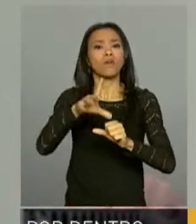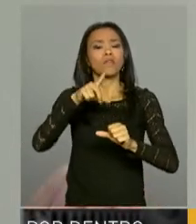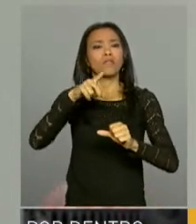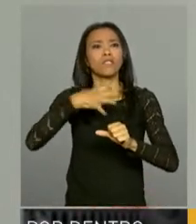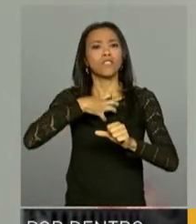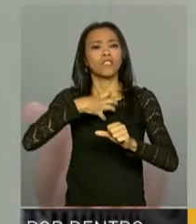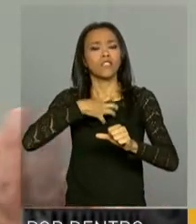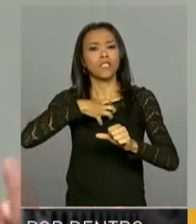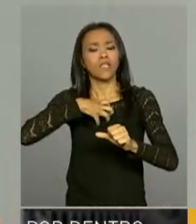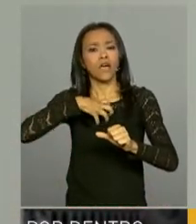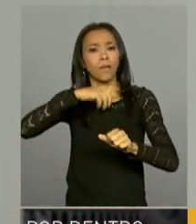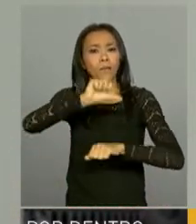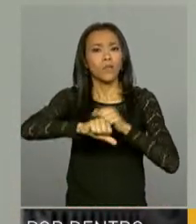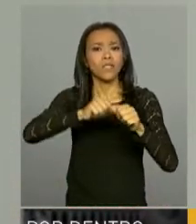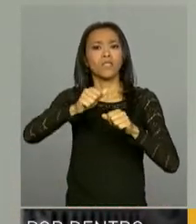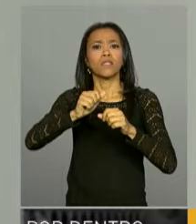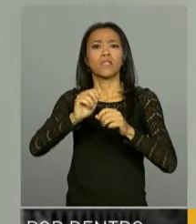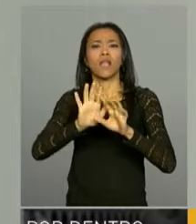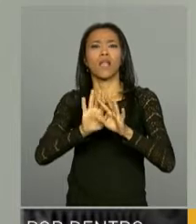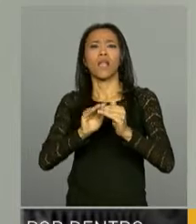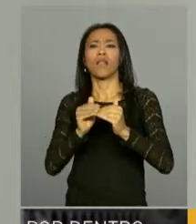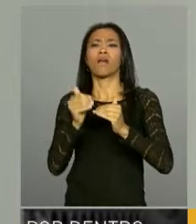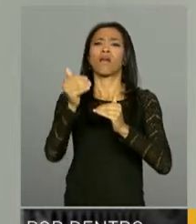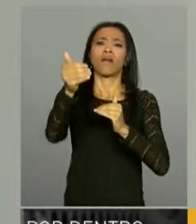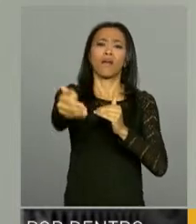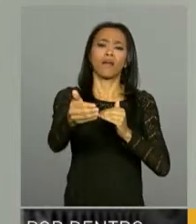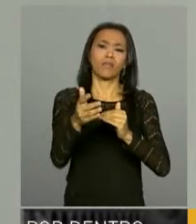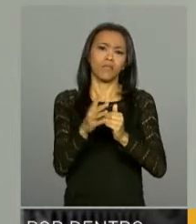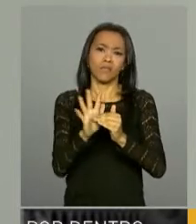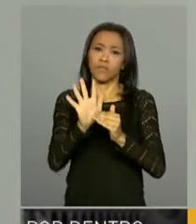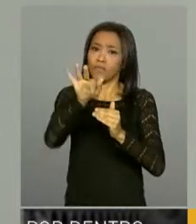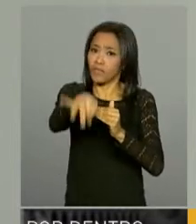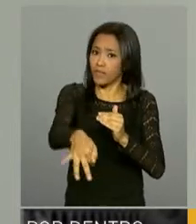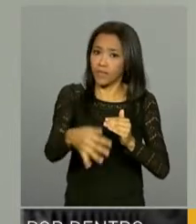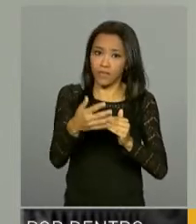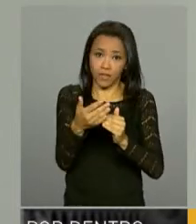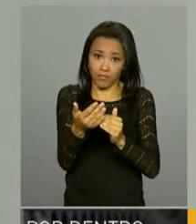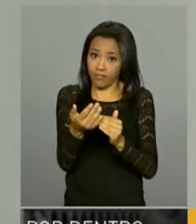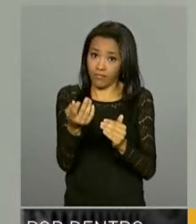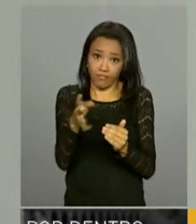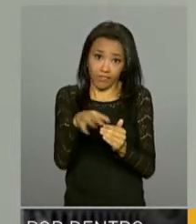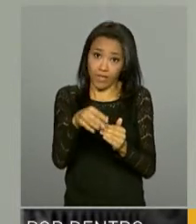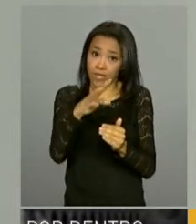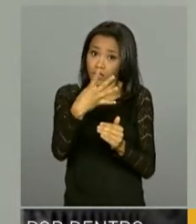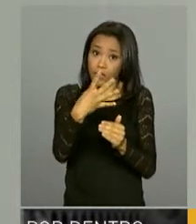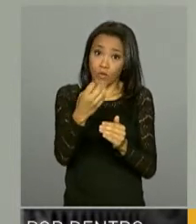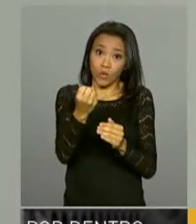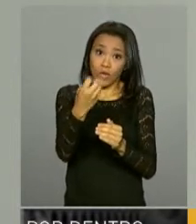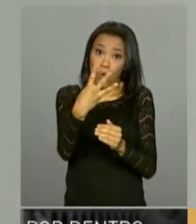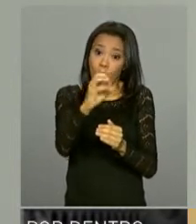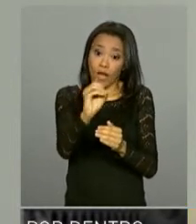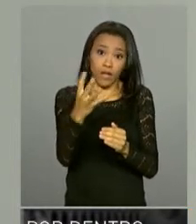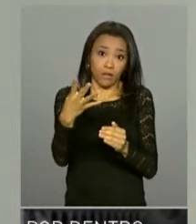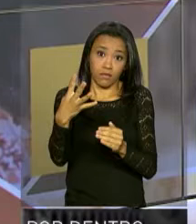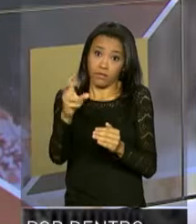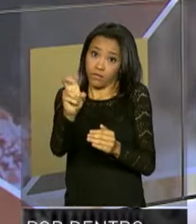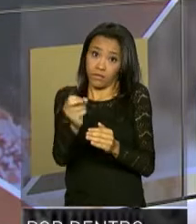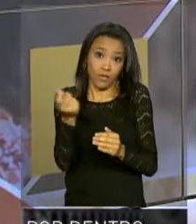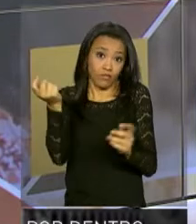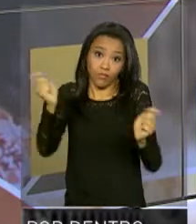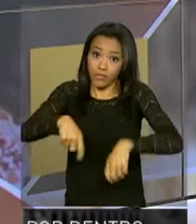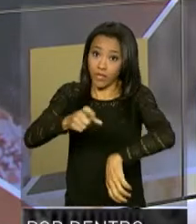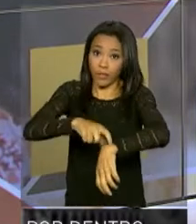no final dos anos 40. Os impactos iniciais dela vêm a começar a ser sentidos no final dos anos 40 e a gente não tem tempo para isso.